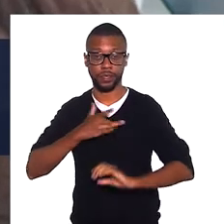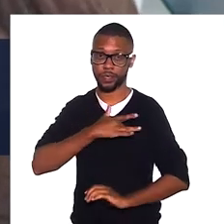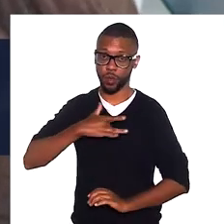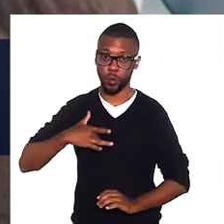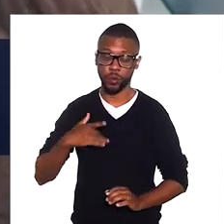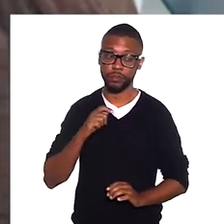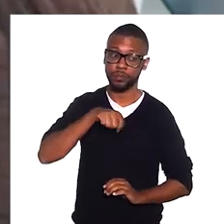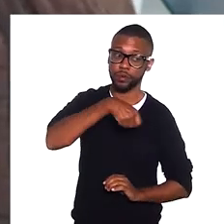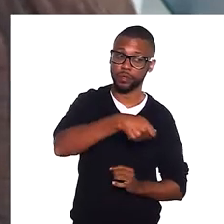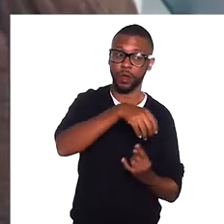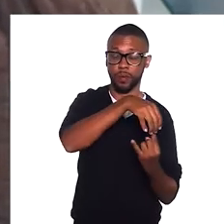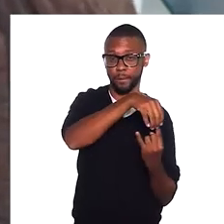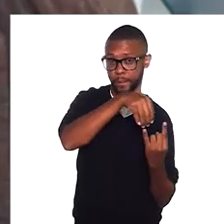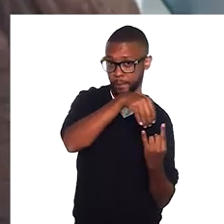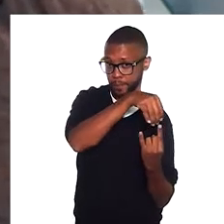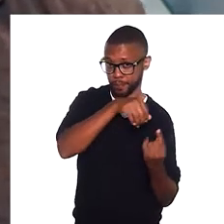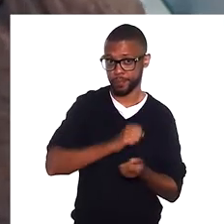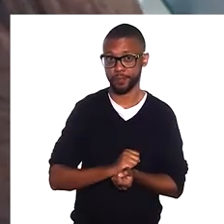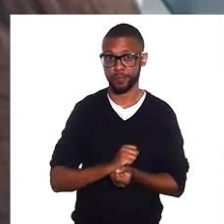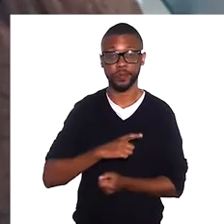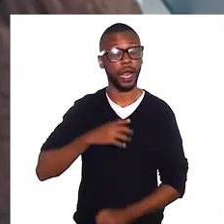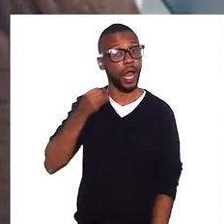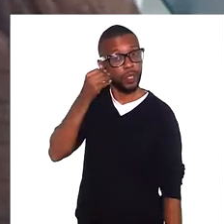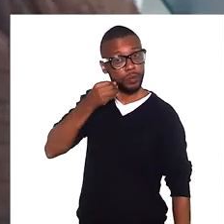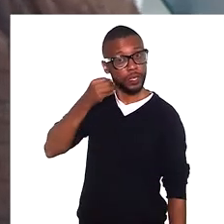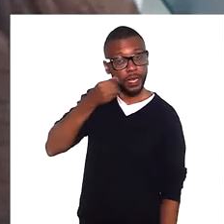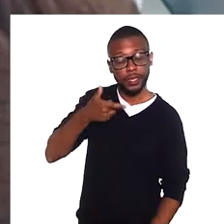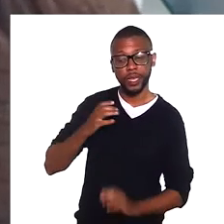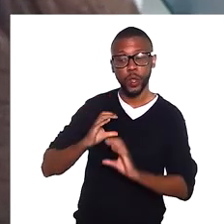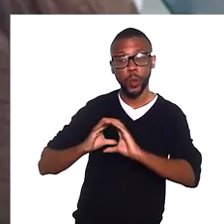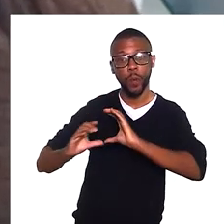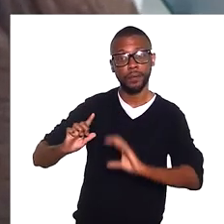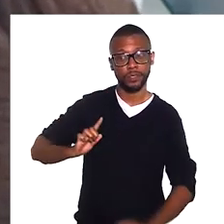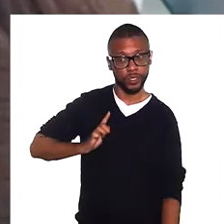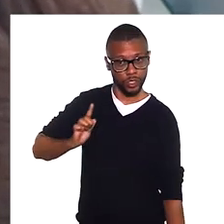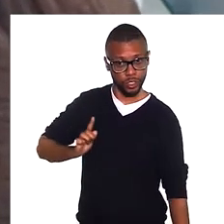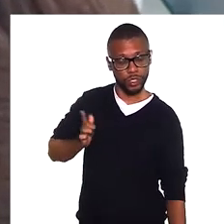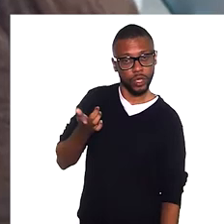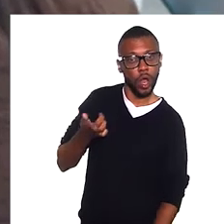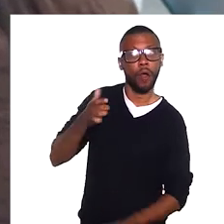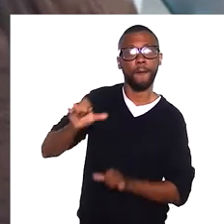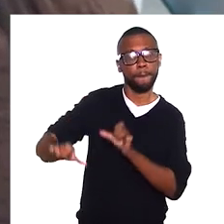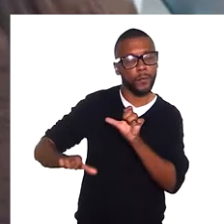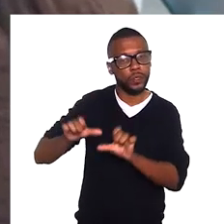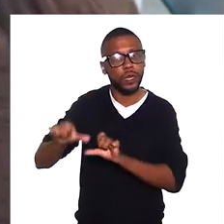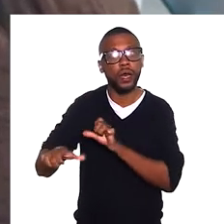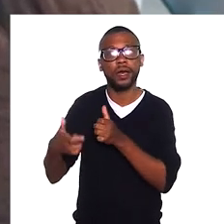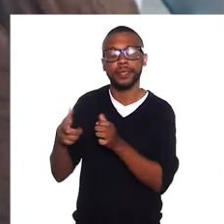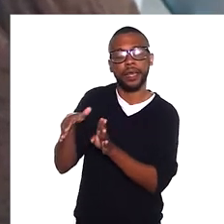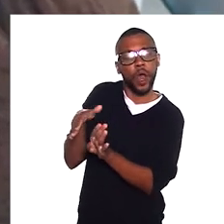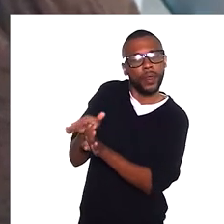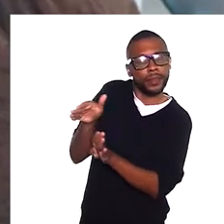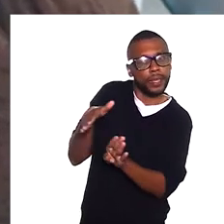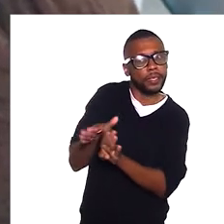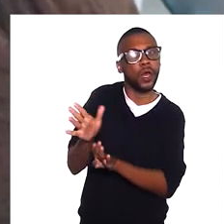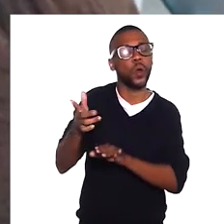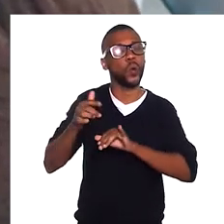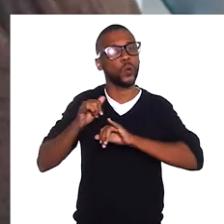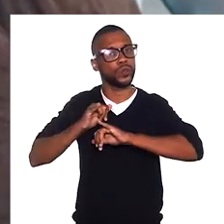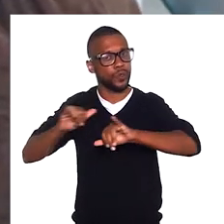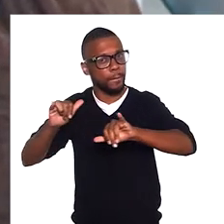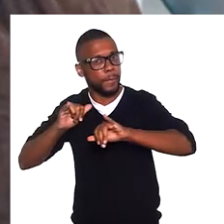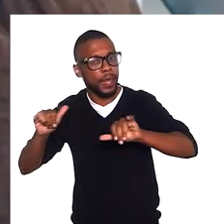Comunicação e Saúde pela Fundação Oswaldo Cruz, tem experiência em gestão de comunicação, gestão de mudança, assessoria de